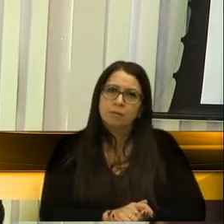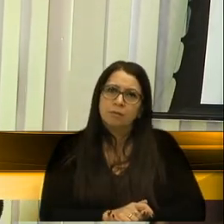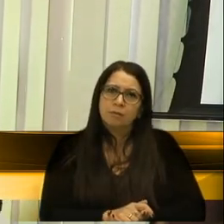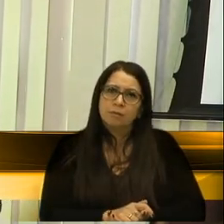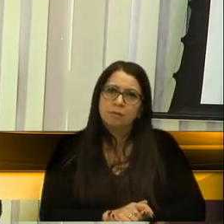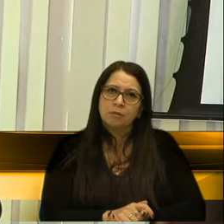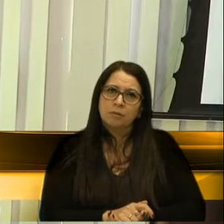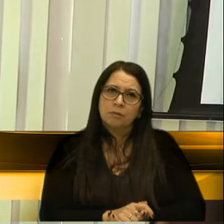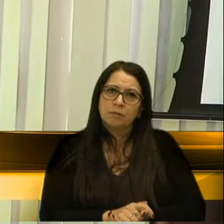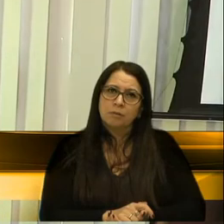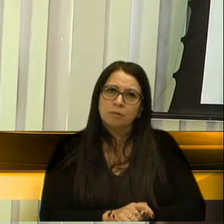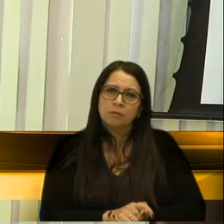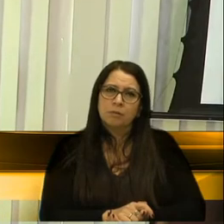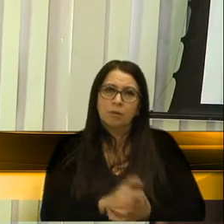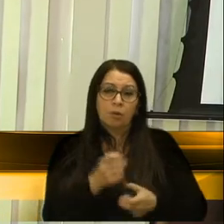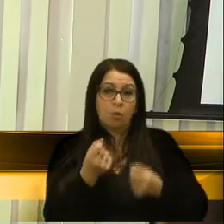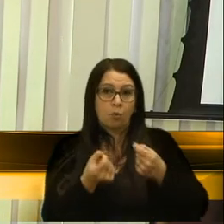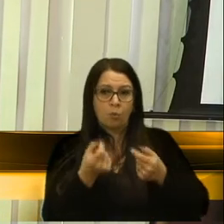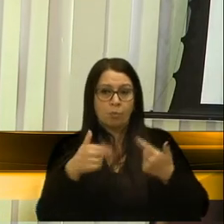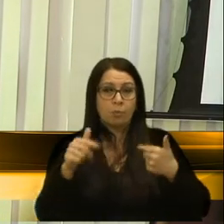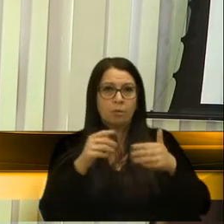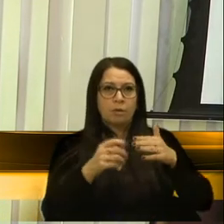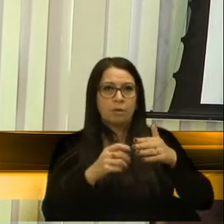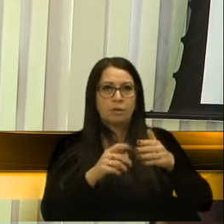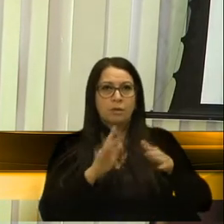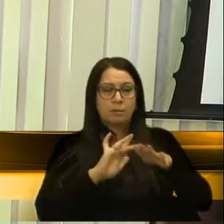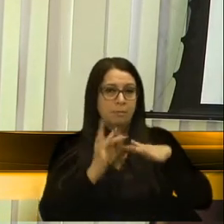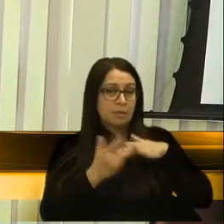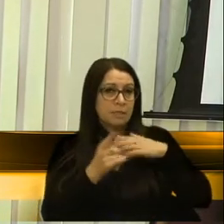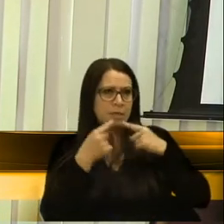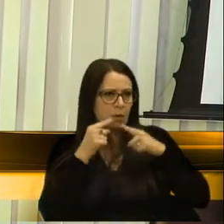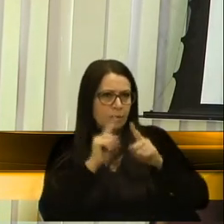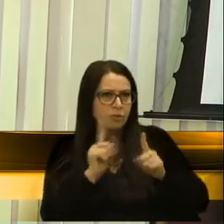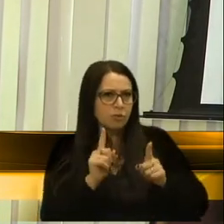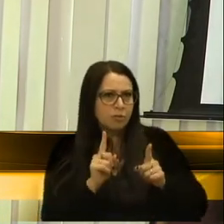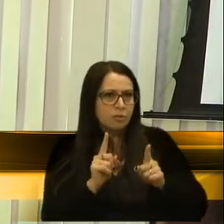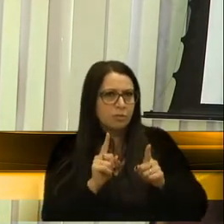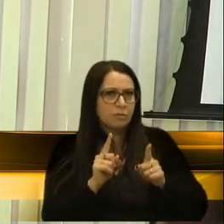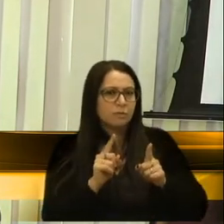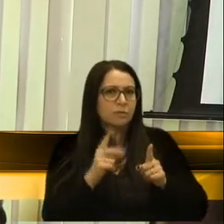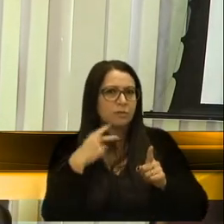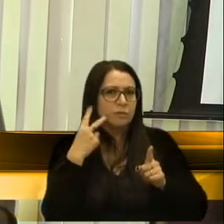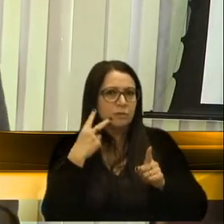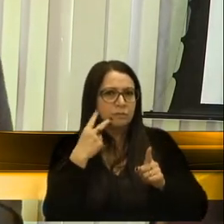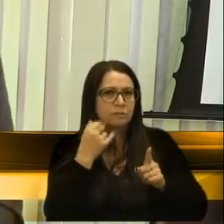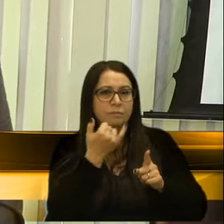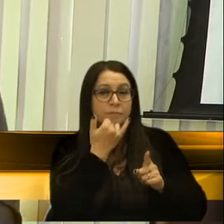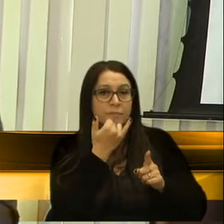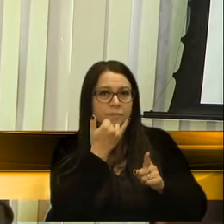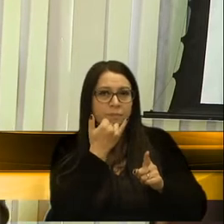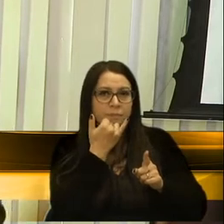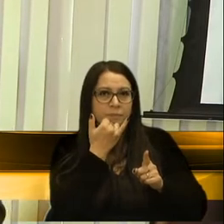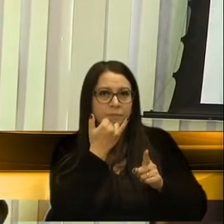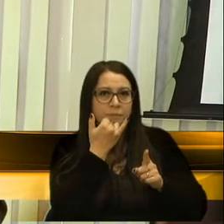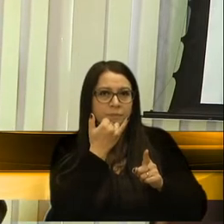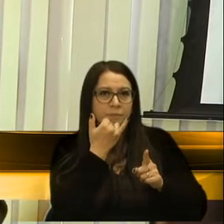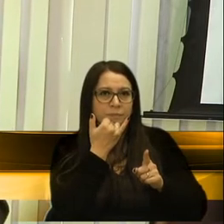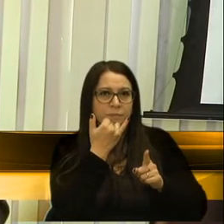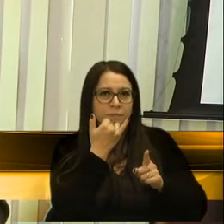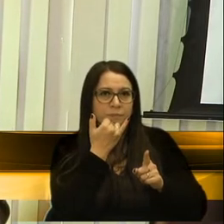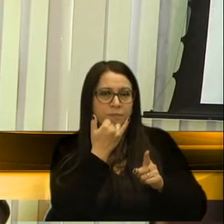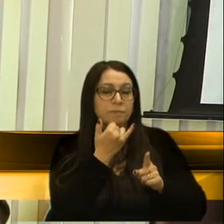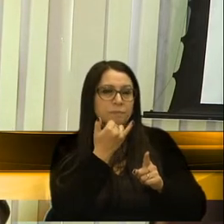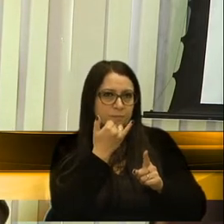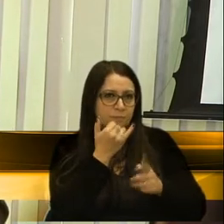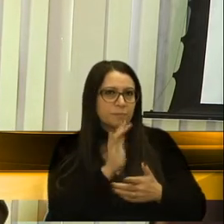Alguma imprensa, sim, não é, vereador? Porque a imprensa não critica. Não, não, não, vereador. Desculpa, desculpa. Não, não.